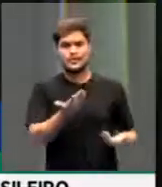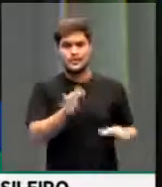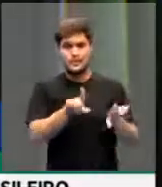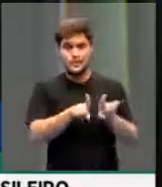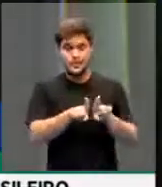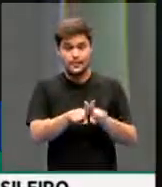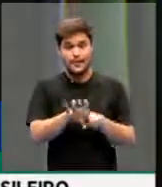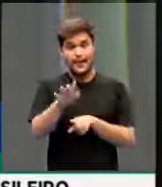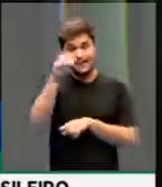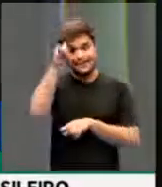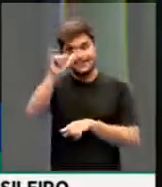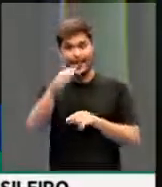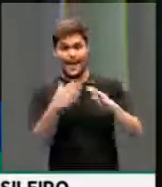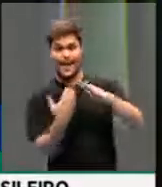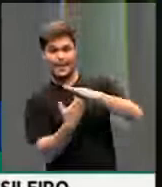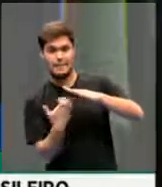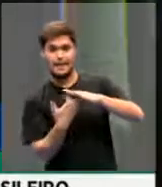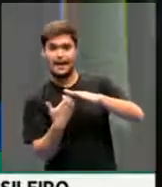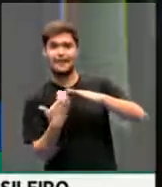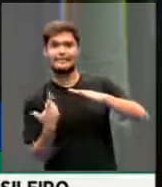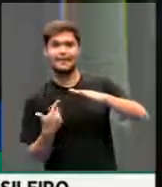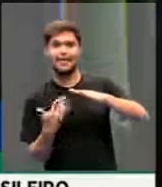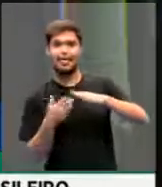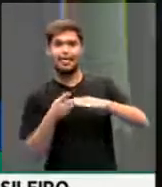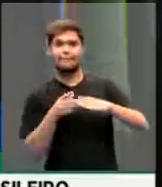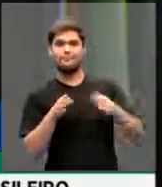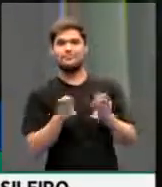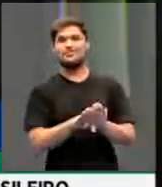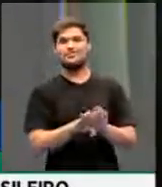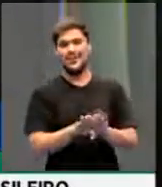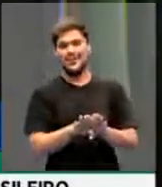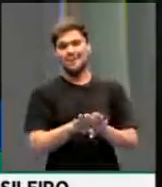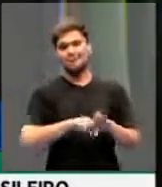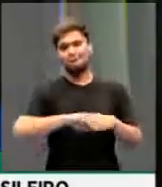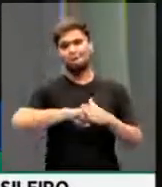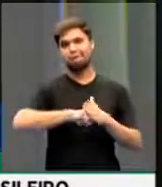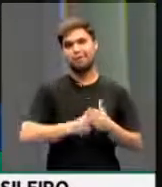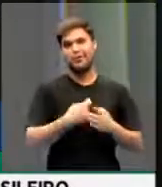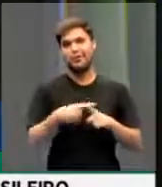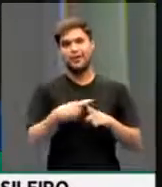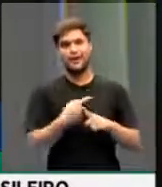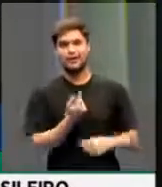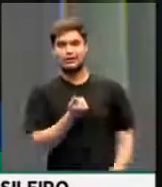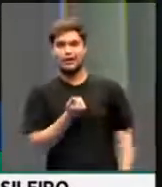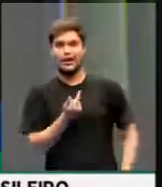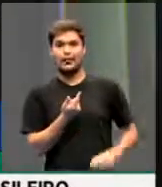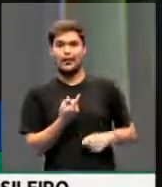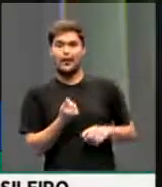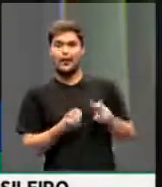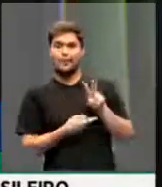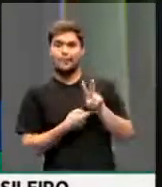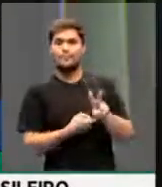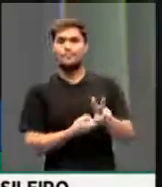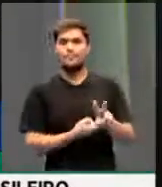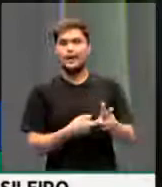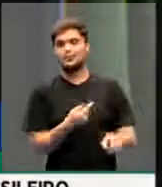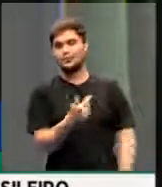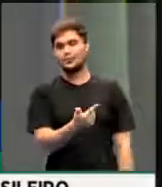nenhuma empresa quebre por falta de crédito durante a pandemia, devido à pandemia.